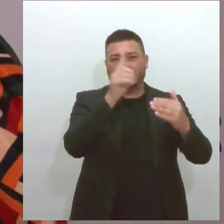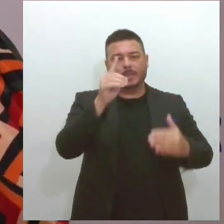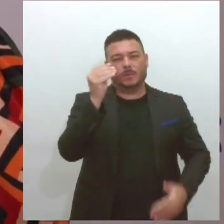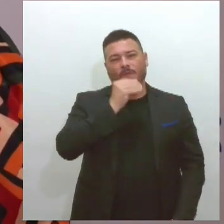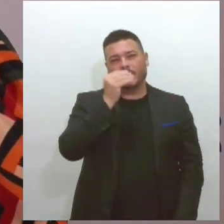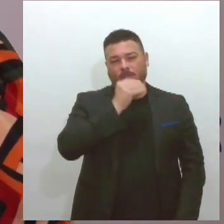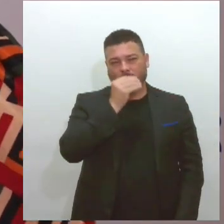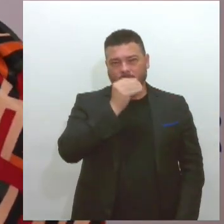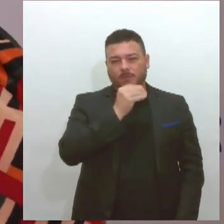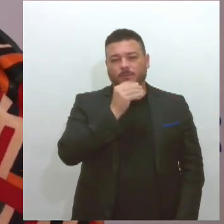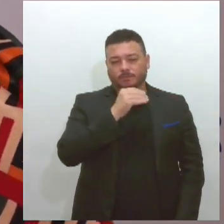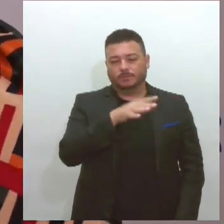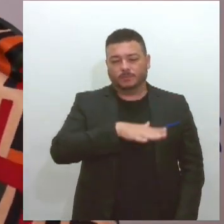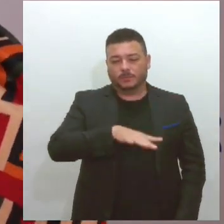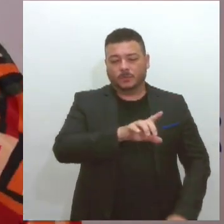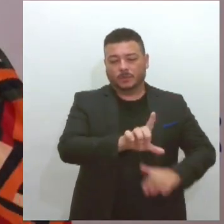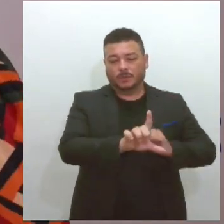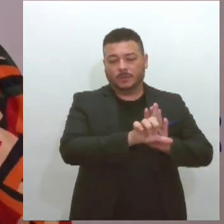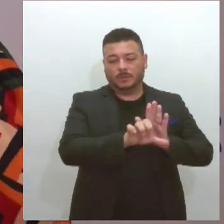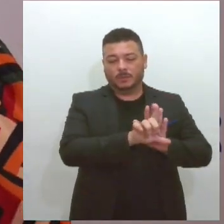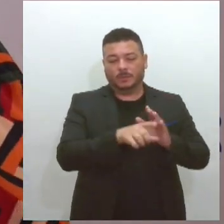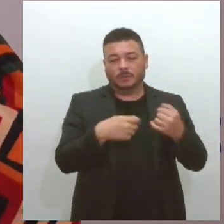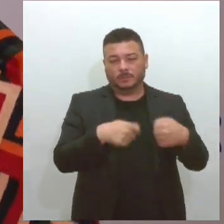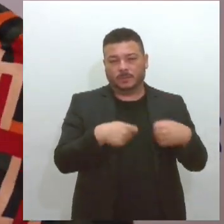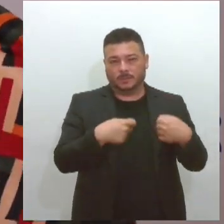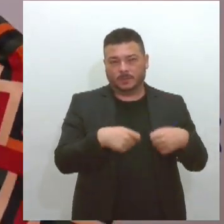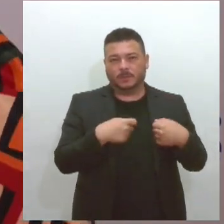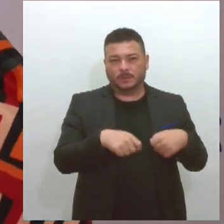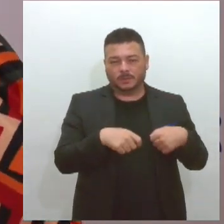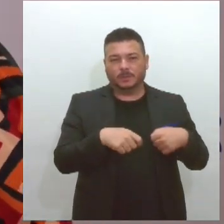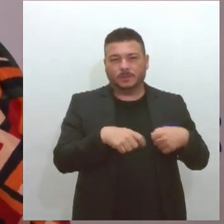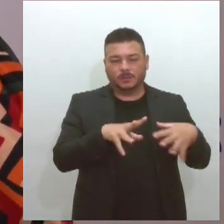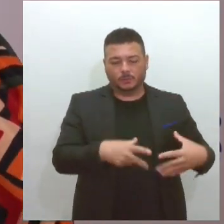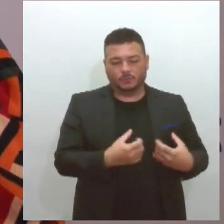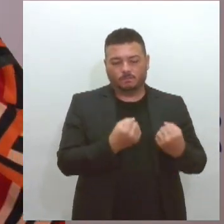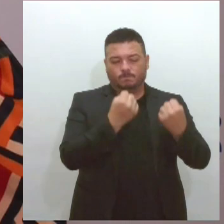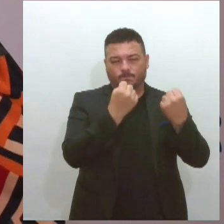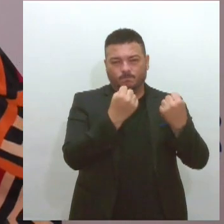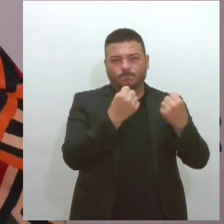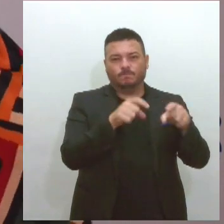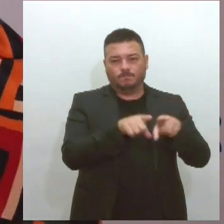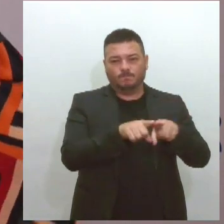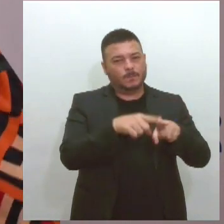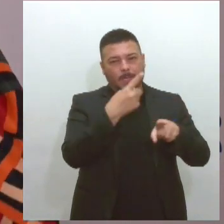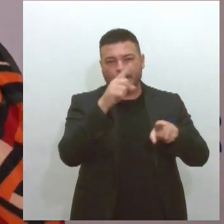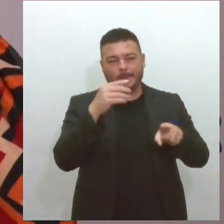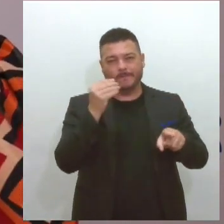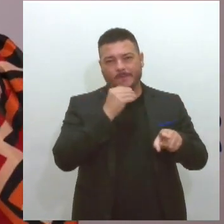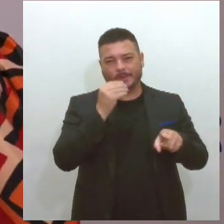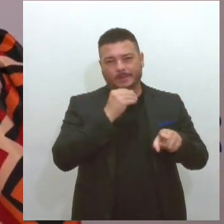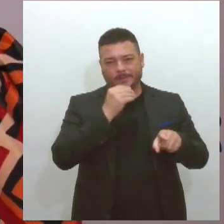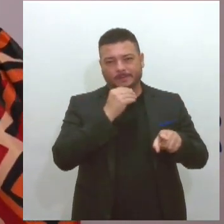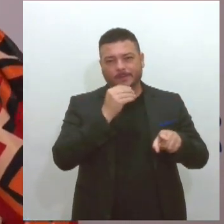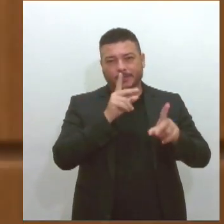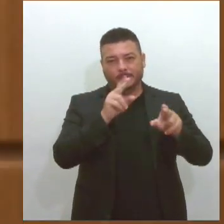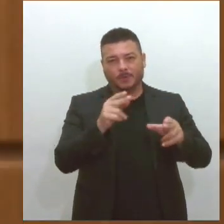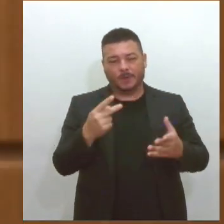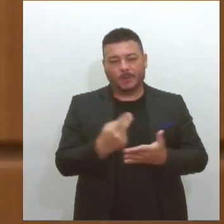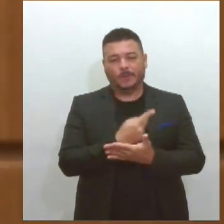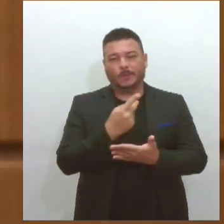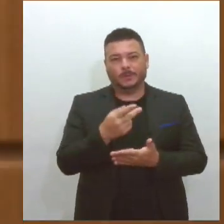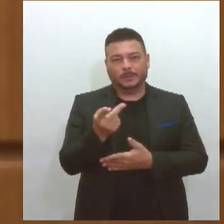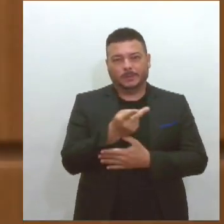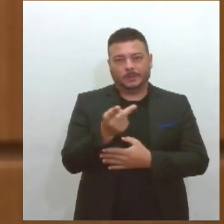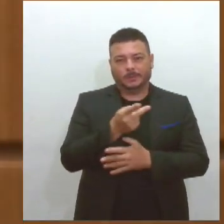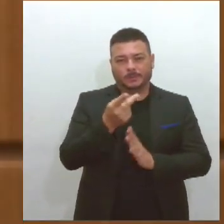legislações que precisam de um fortalecimento e não um enfraquecimento como acontece com esses dois projetos. A